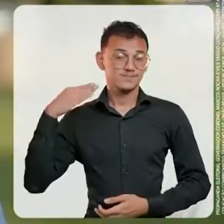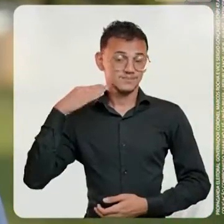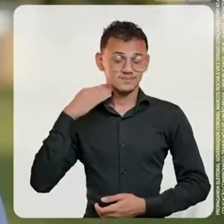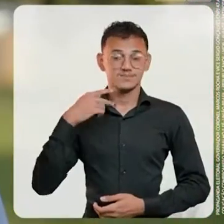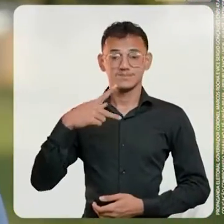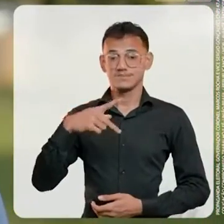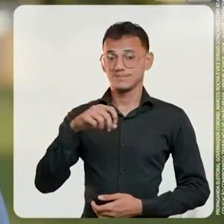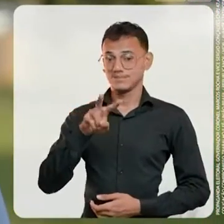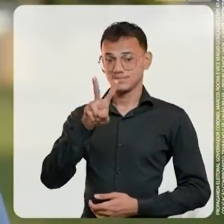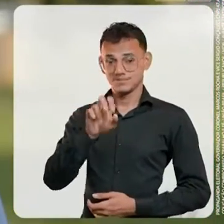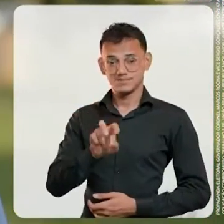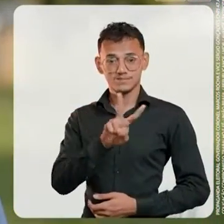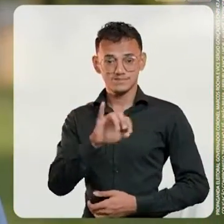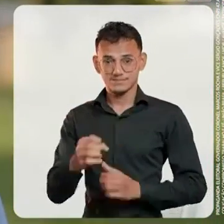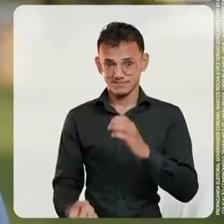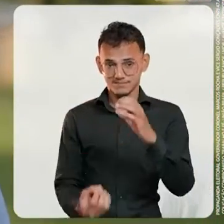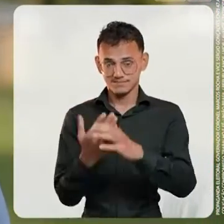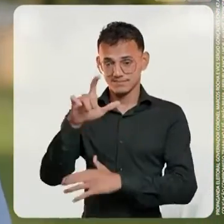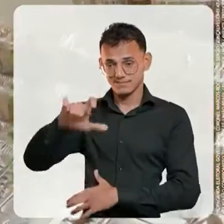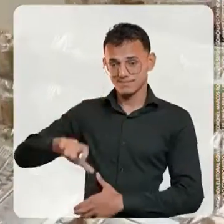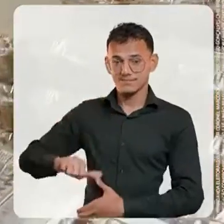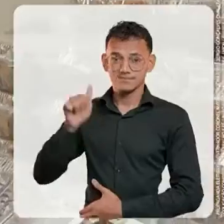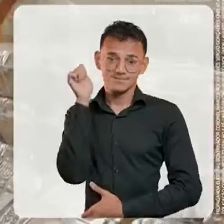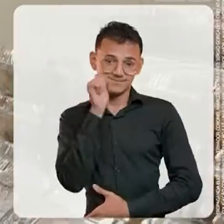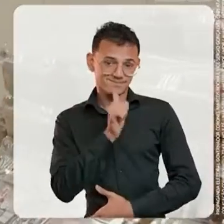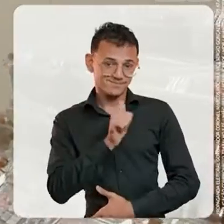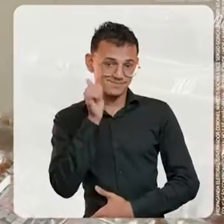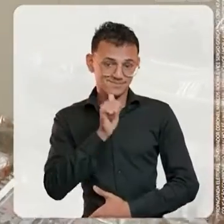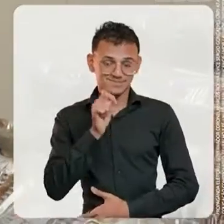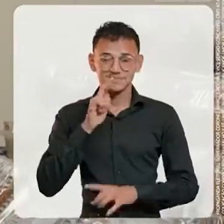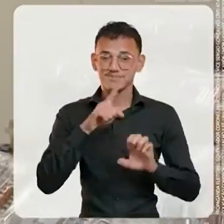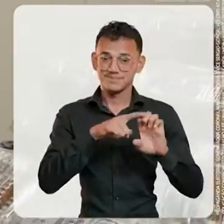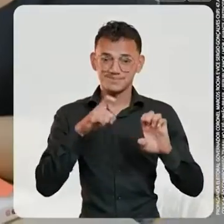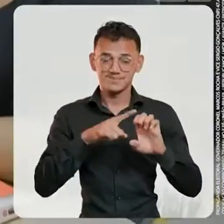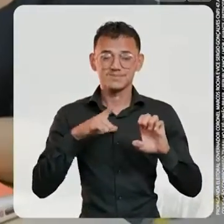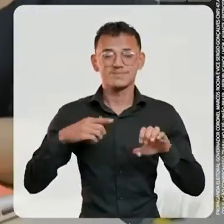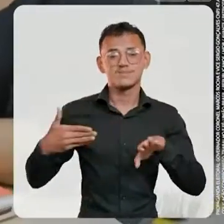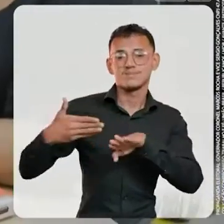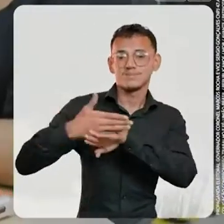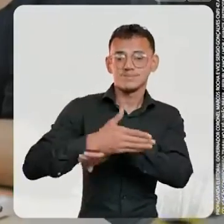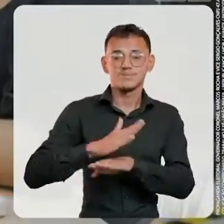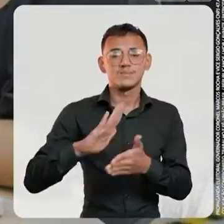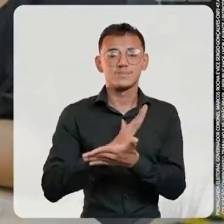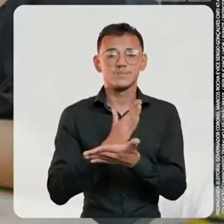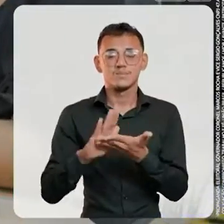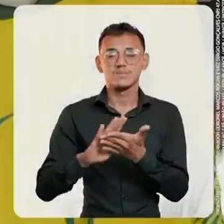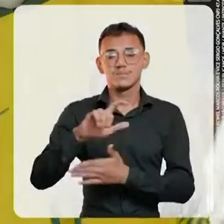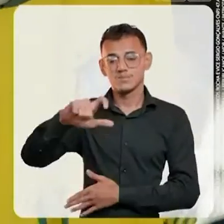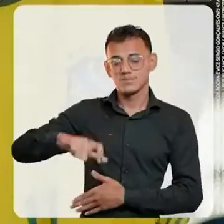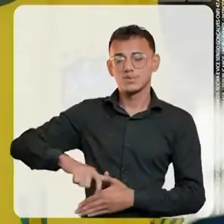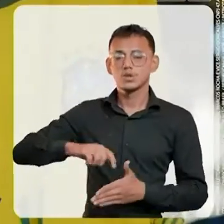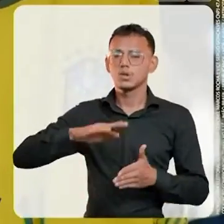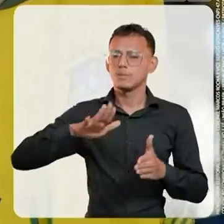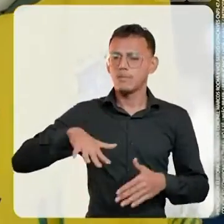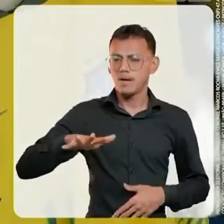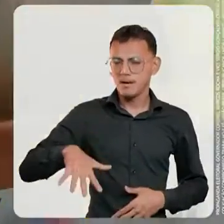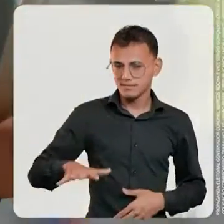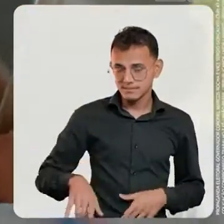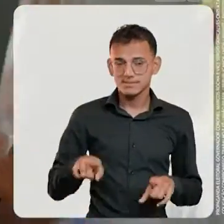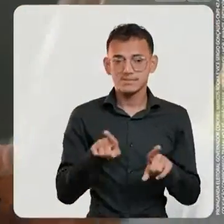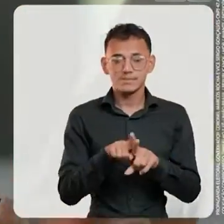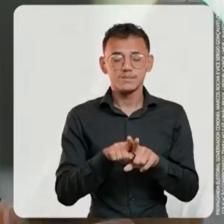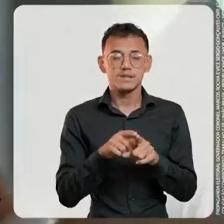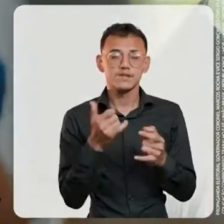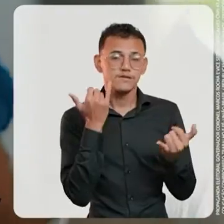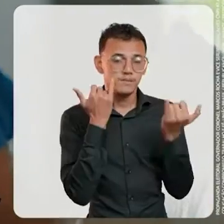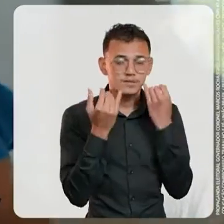Por meio do Banco do Povo, vamos criar o Cartão da Mulher Empreendedora, com acesso à linha de crédito com juros baixos, informações